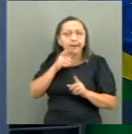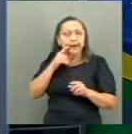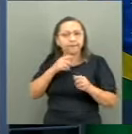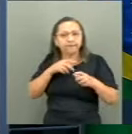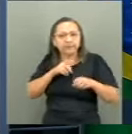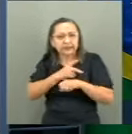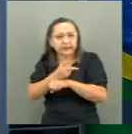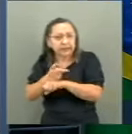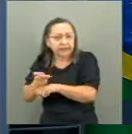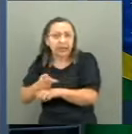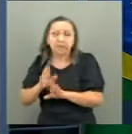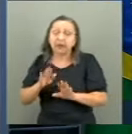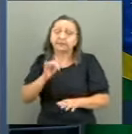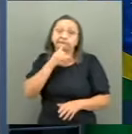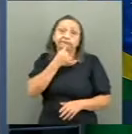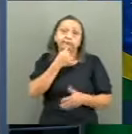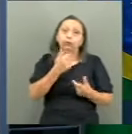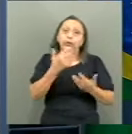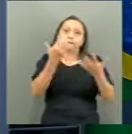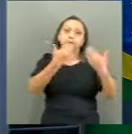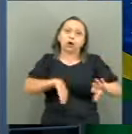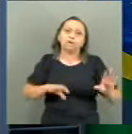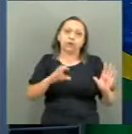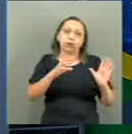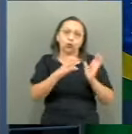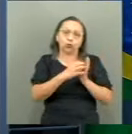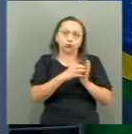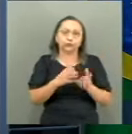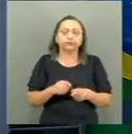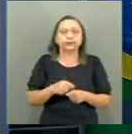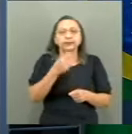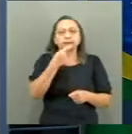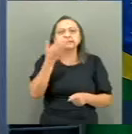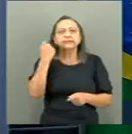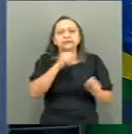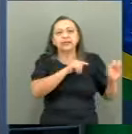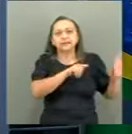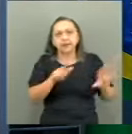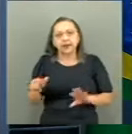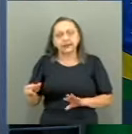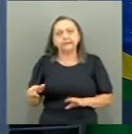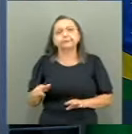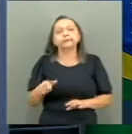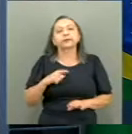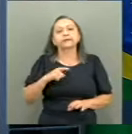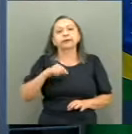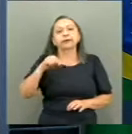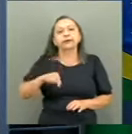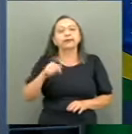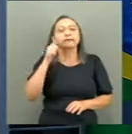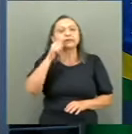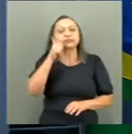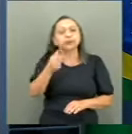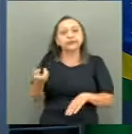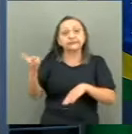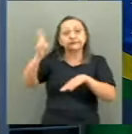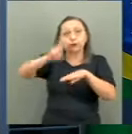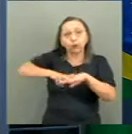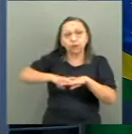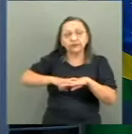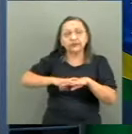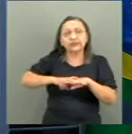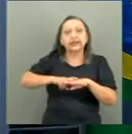concursos públicos. Na semana passada, recebi, esse é um presente aqui, a visita das viúvas, das